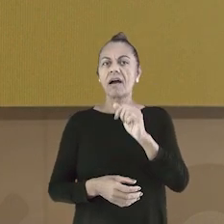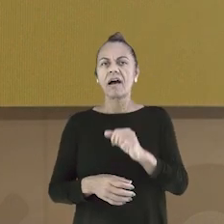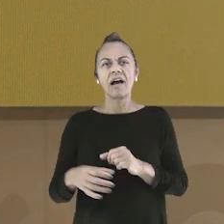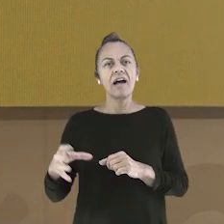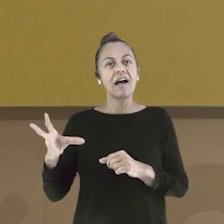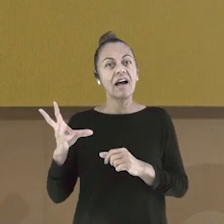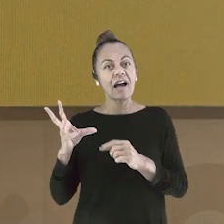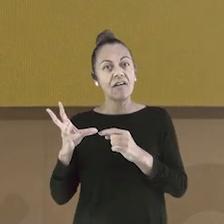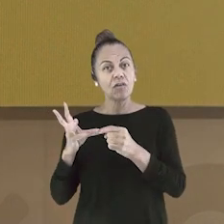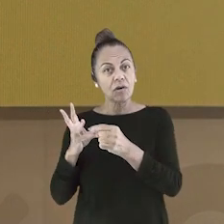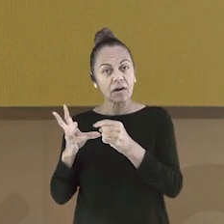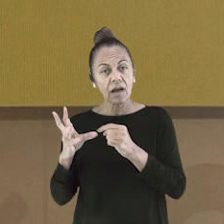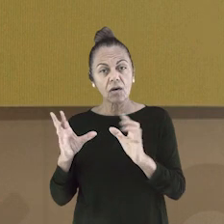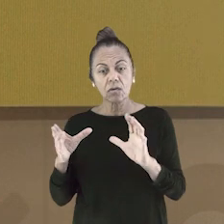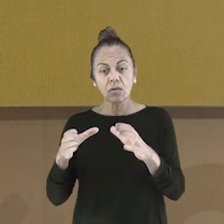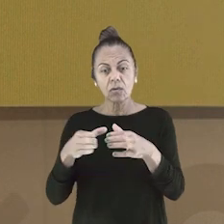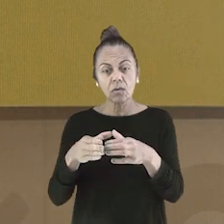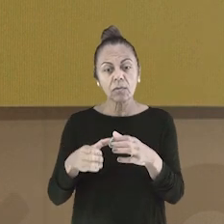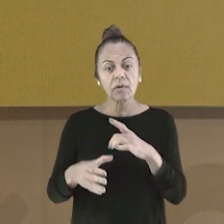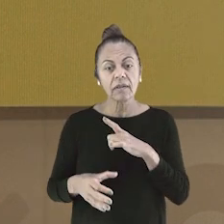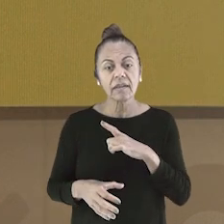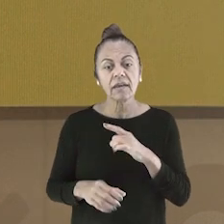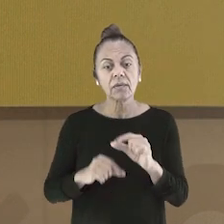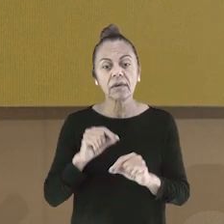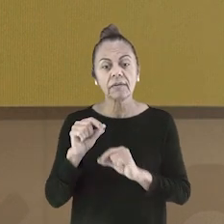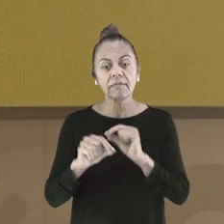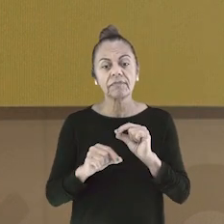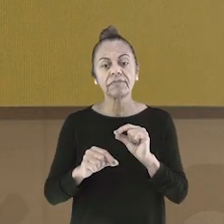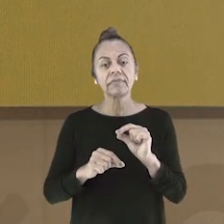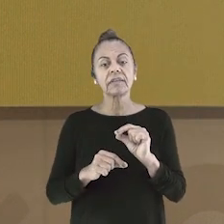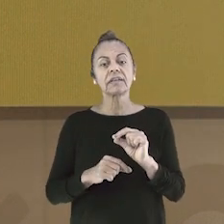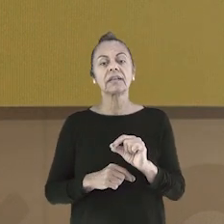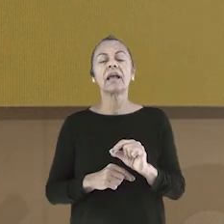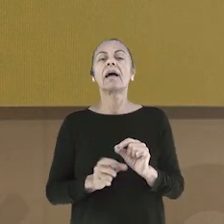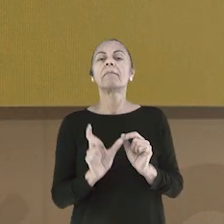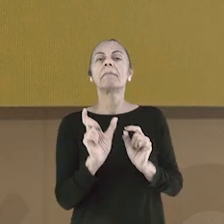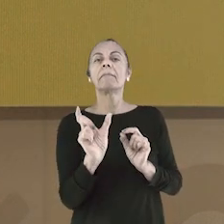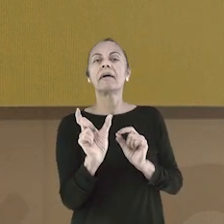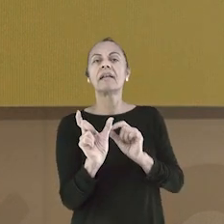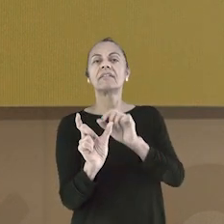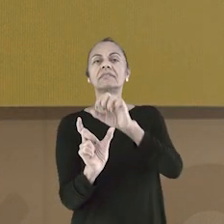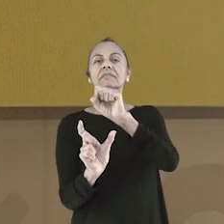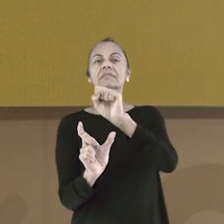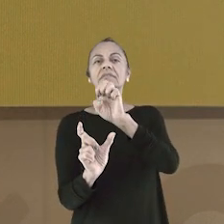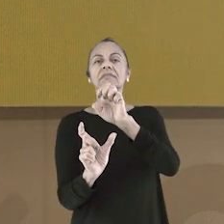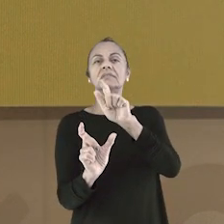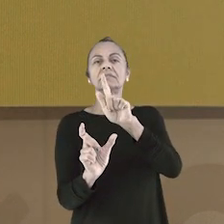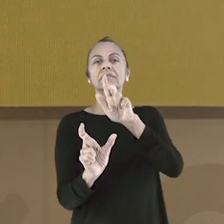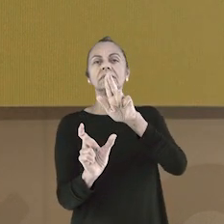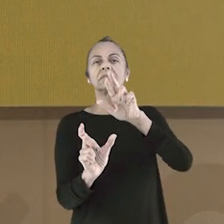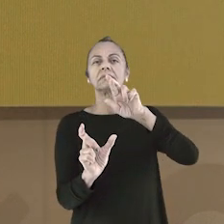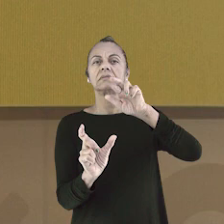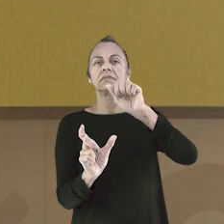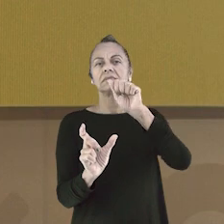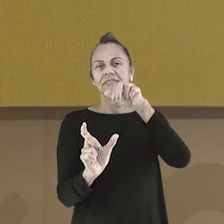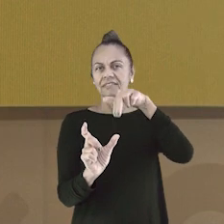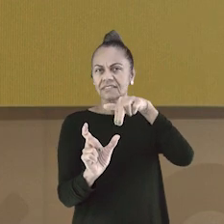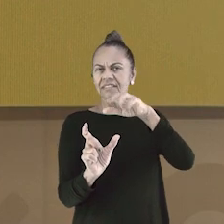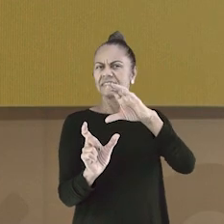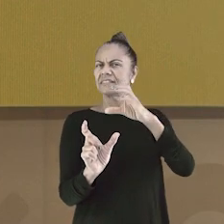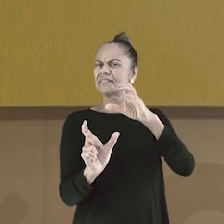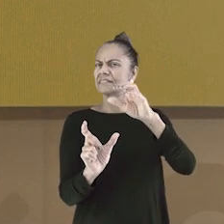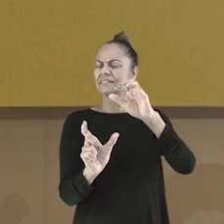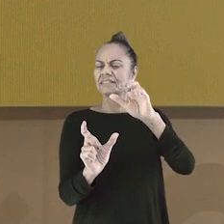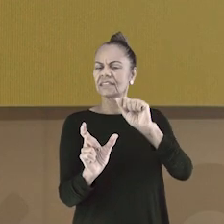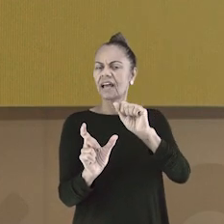use, botas. Na palavra segurança, nós temos as vocais E, U, A e outro